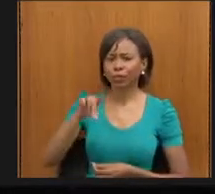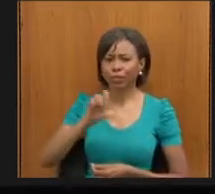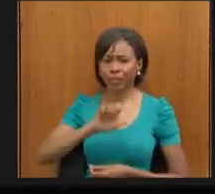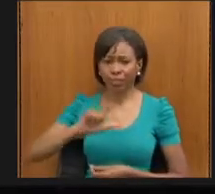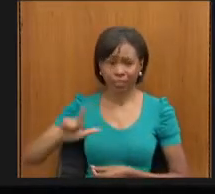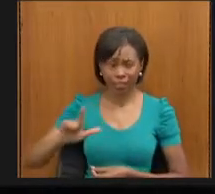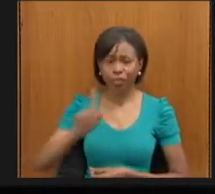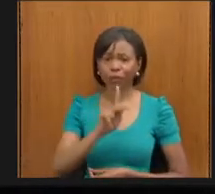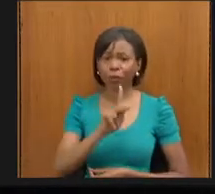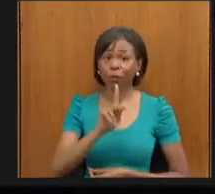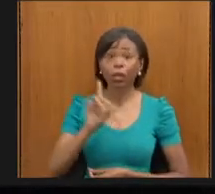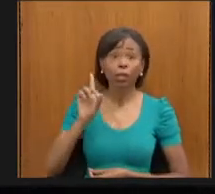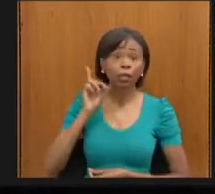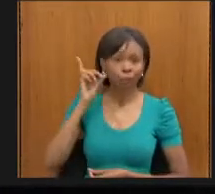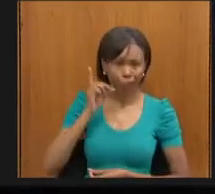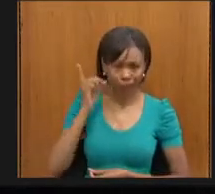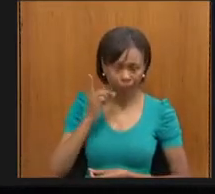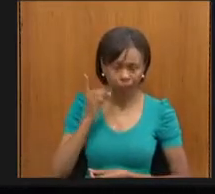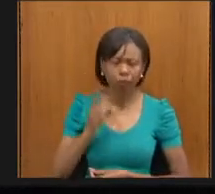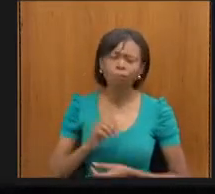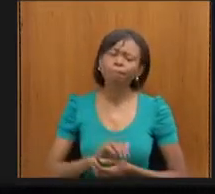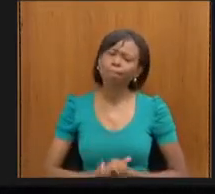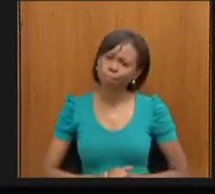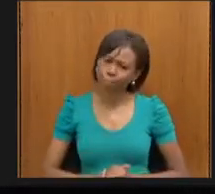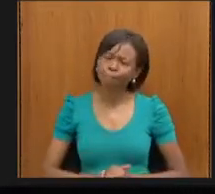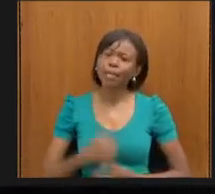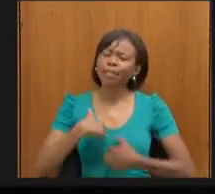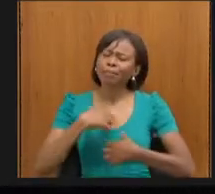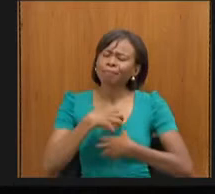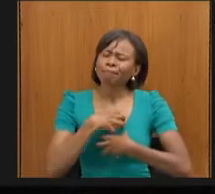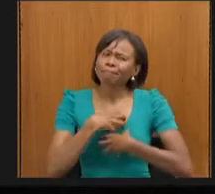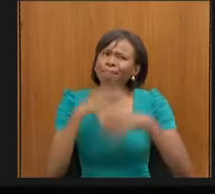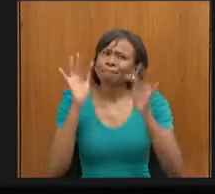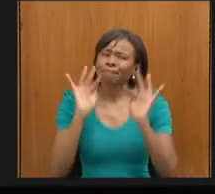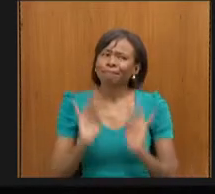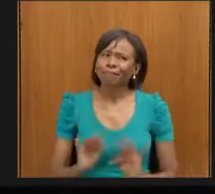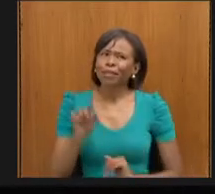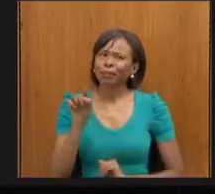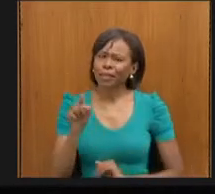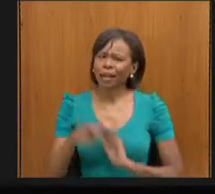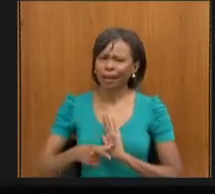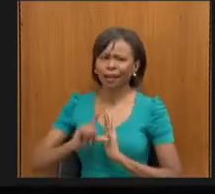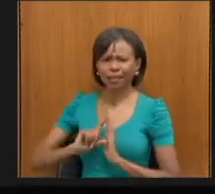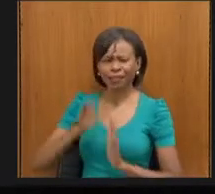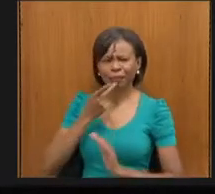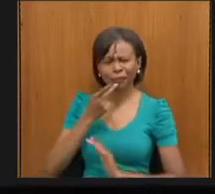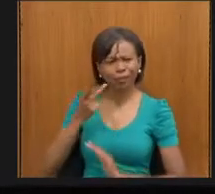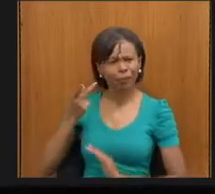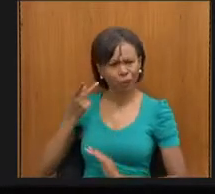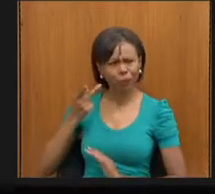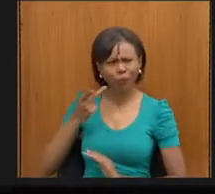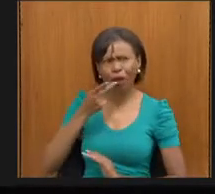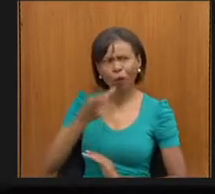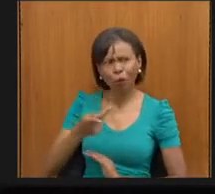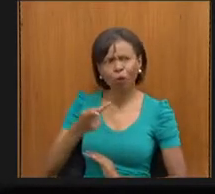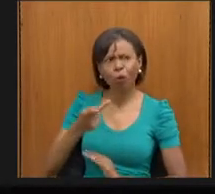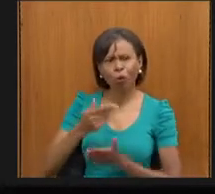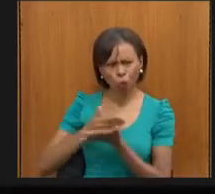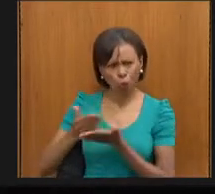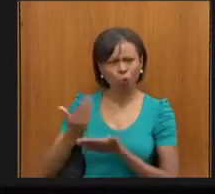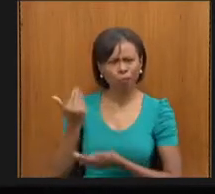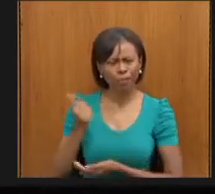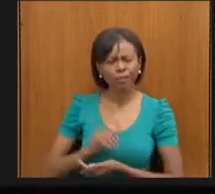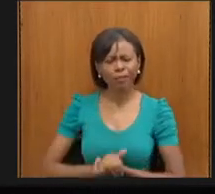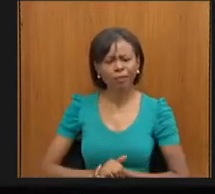E deputado, fico muito feliz com a fala do senhor no começo quando ressaltou o nosso